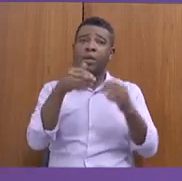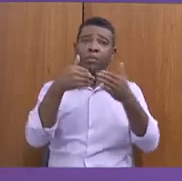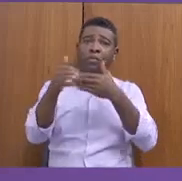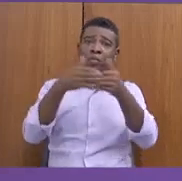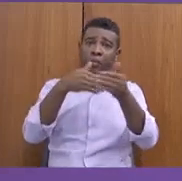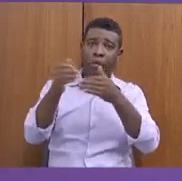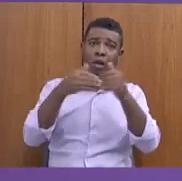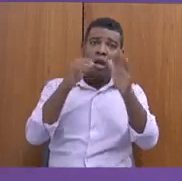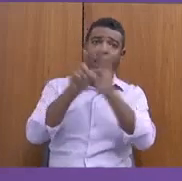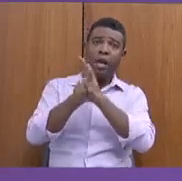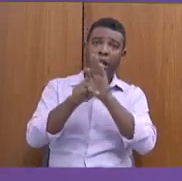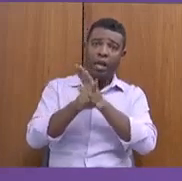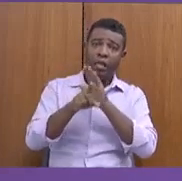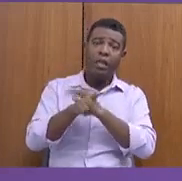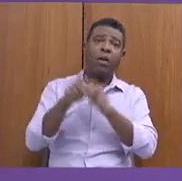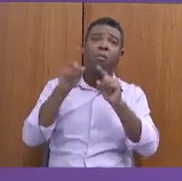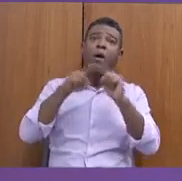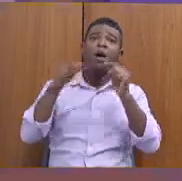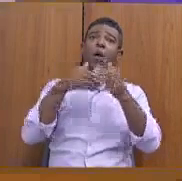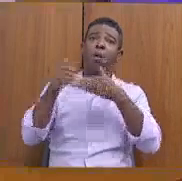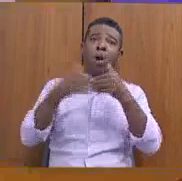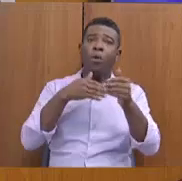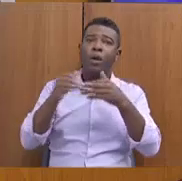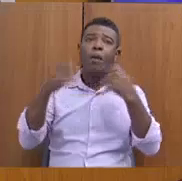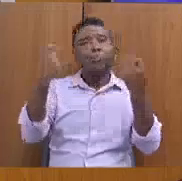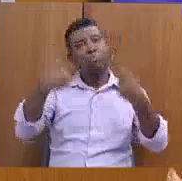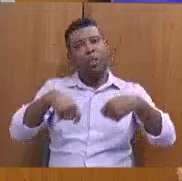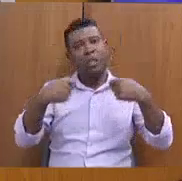questões que se fizerem necessárias. Muito obrigada.